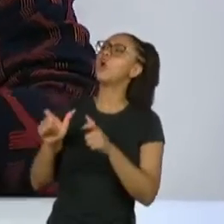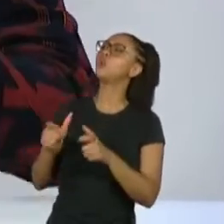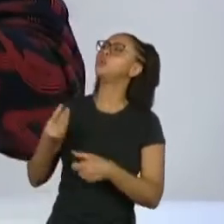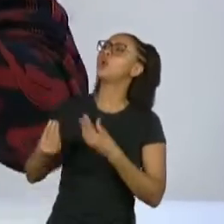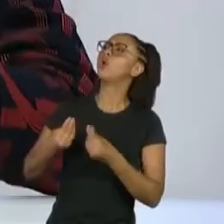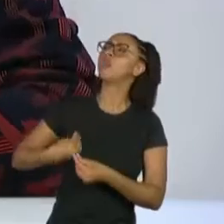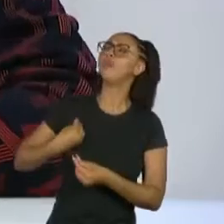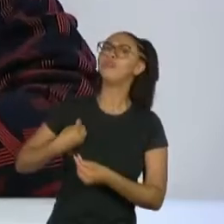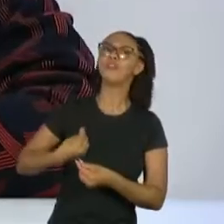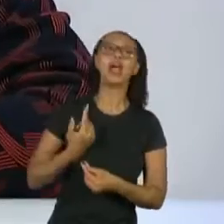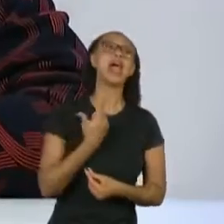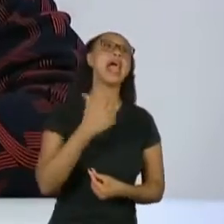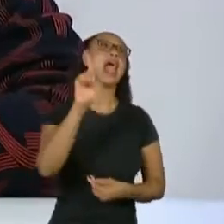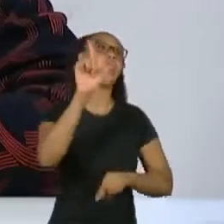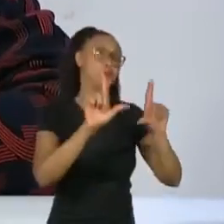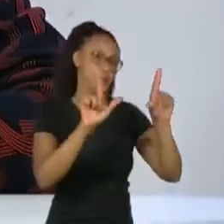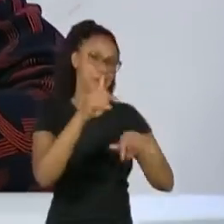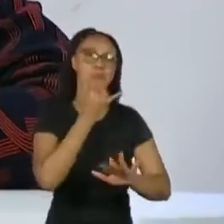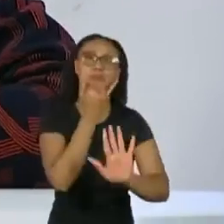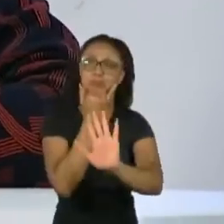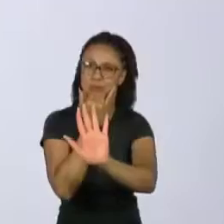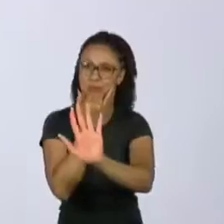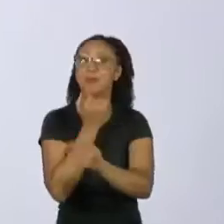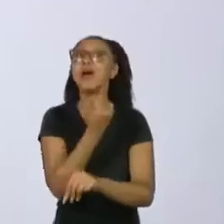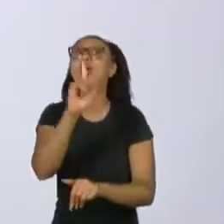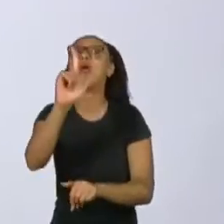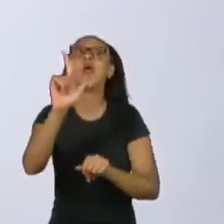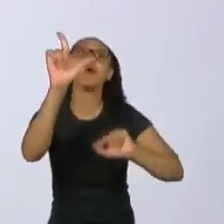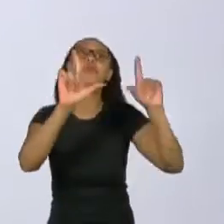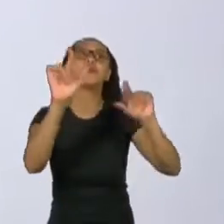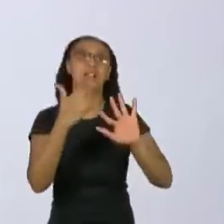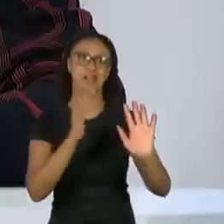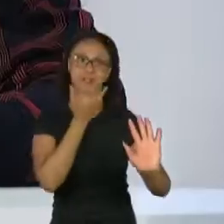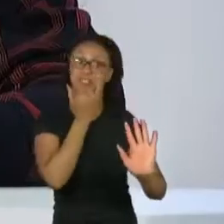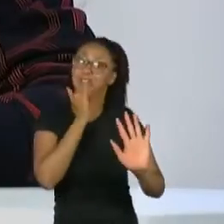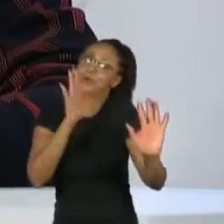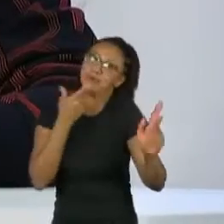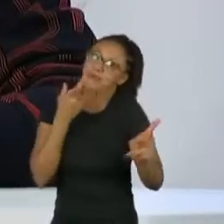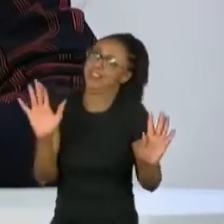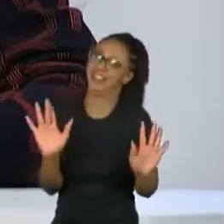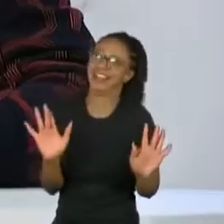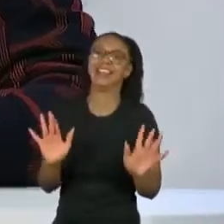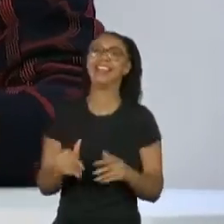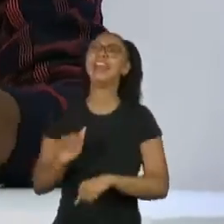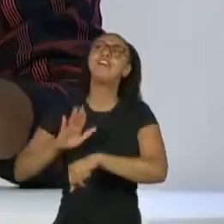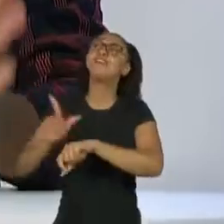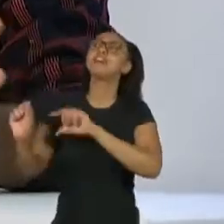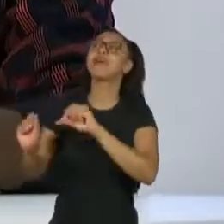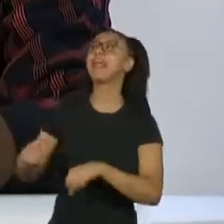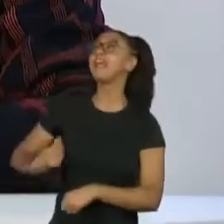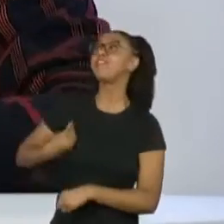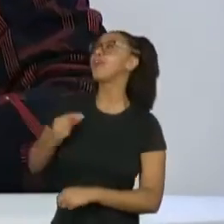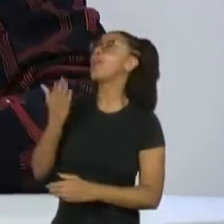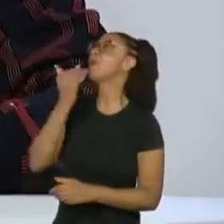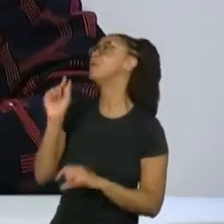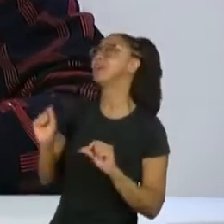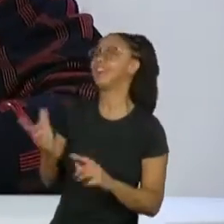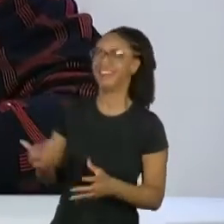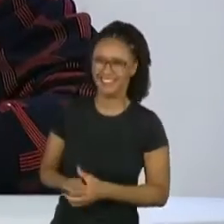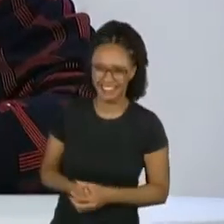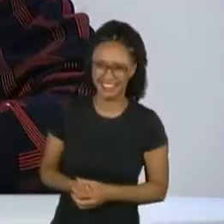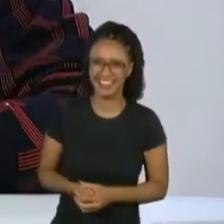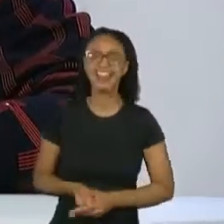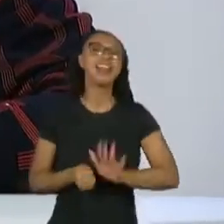até um outro programa, tá, Vera? Desculpa. Onde vivem, como comem, o que fazem? E hoje, naquele momento,